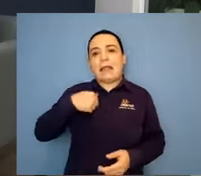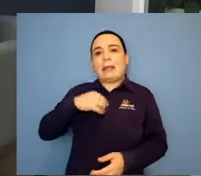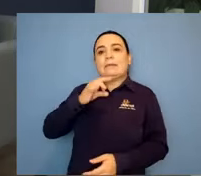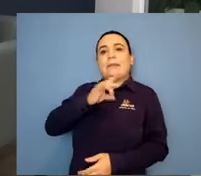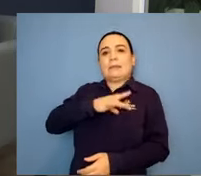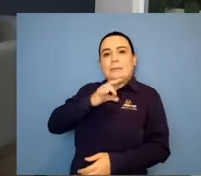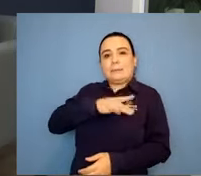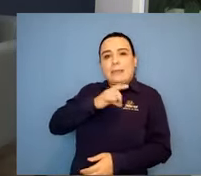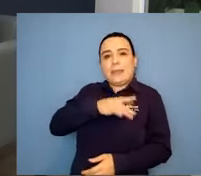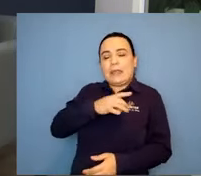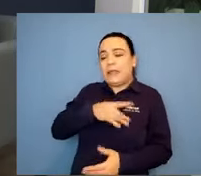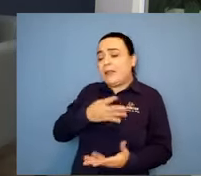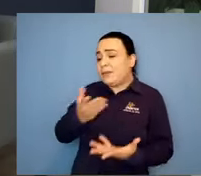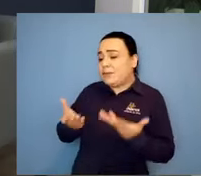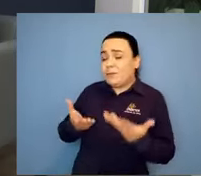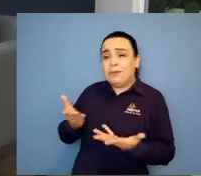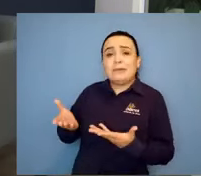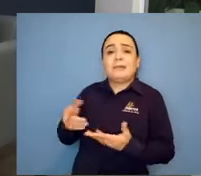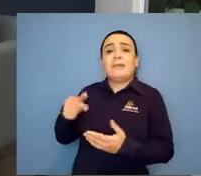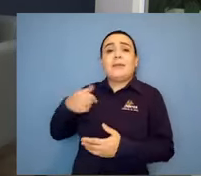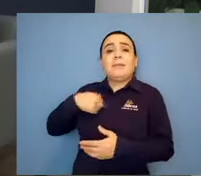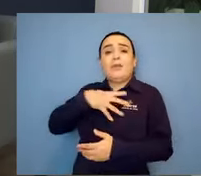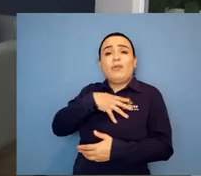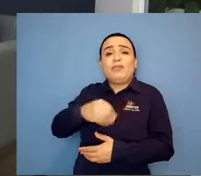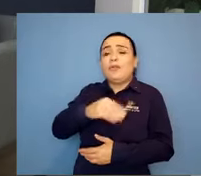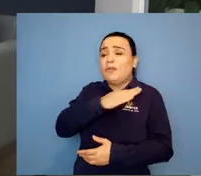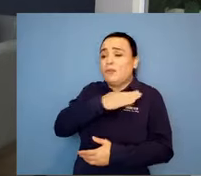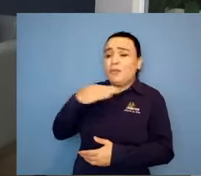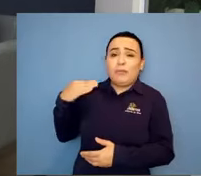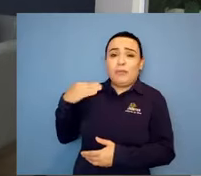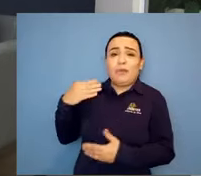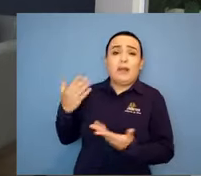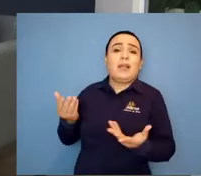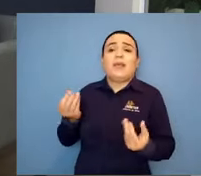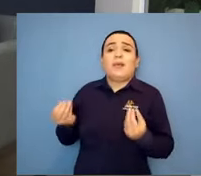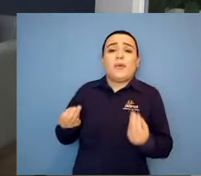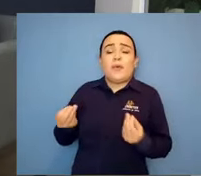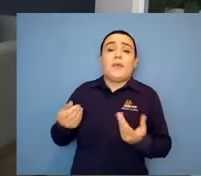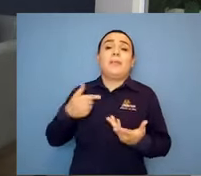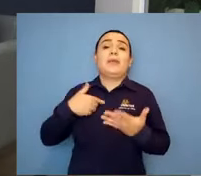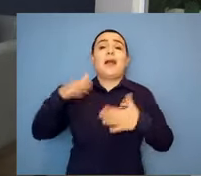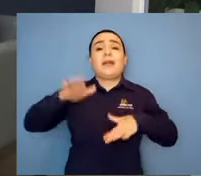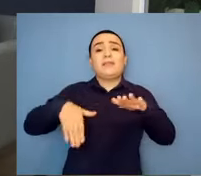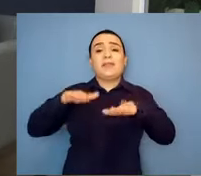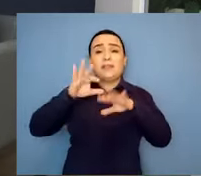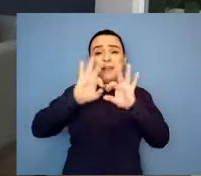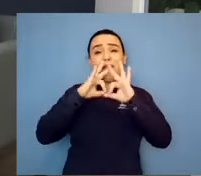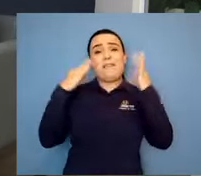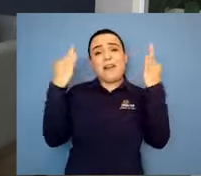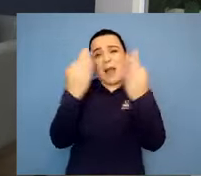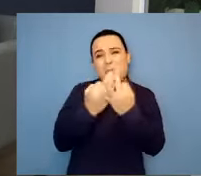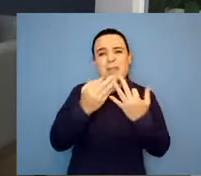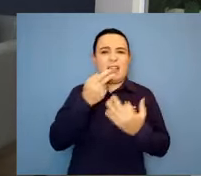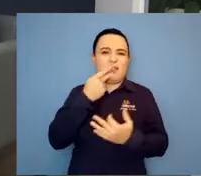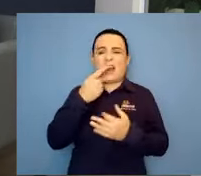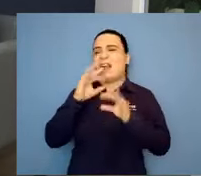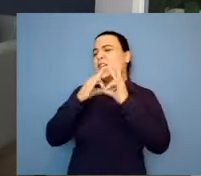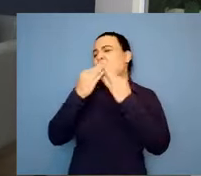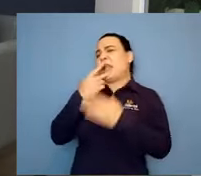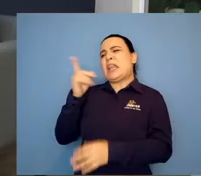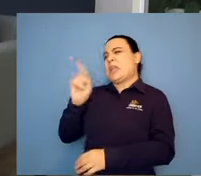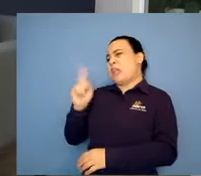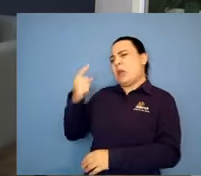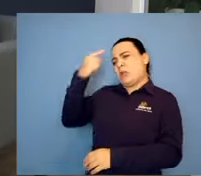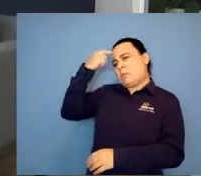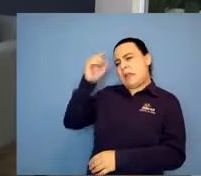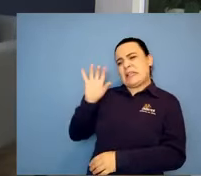vai ser? Com a família, não dá para ter esse tipo de conversa, né? Claro. A família fala, não, não vai pensar nisso. pensa nisso. Não pensa nisso. Ninguém quer